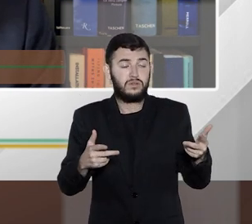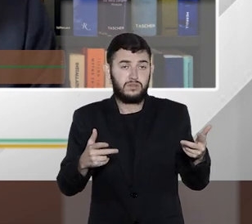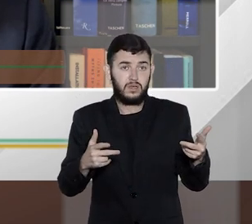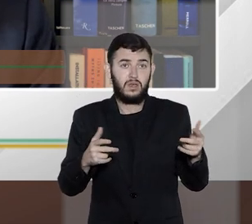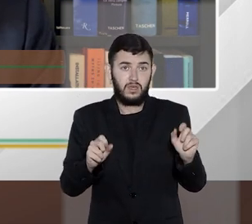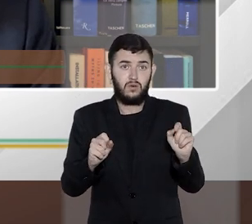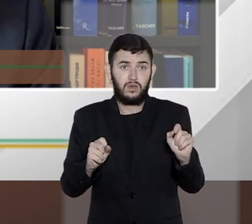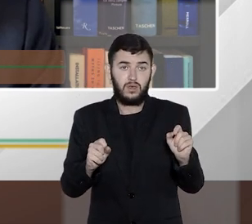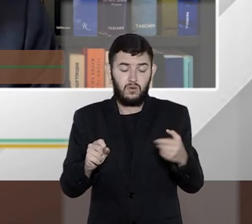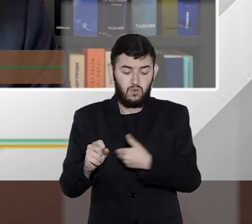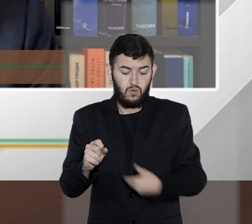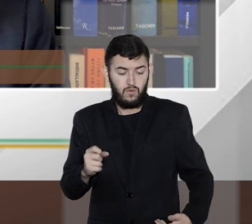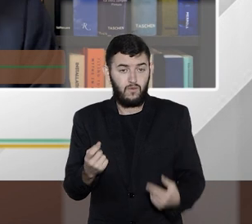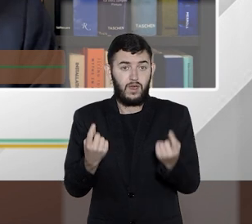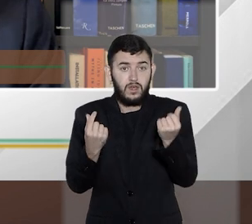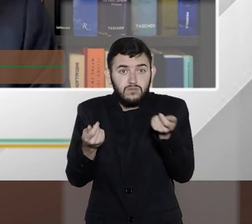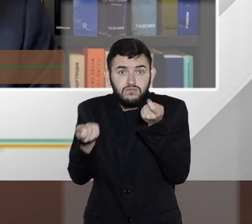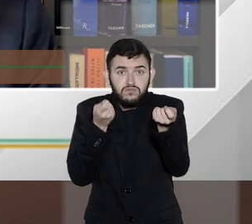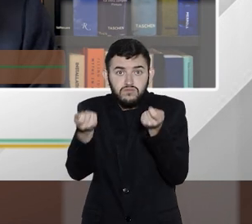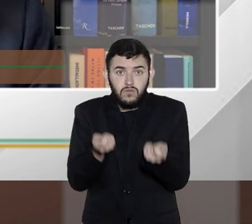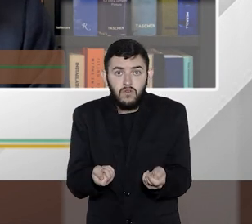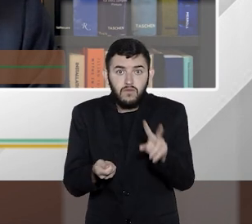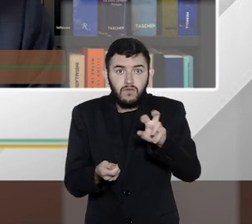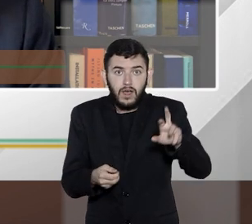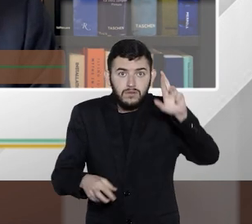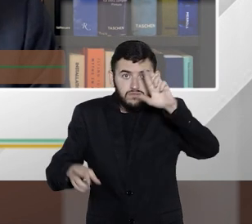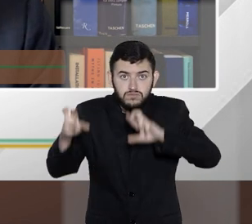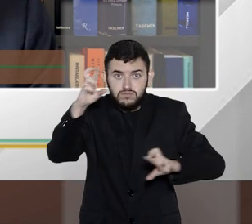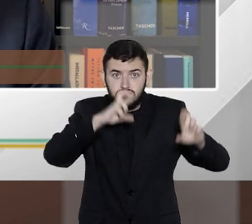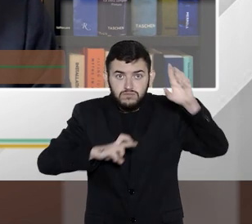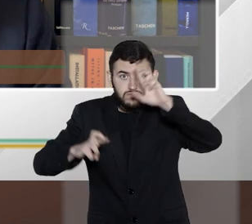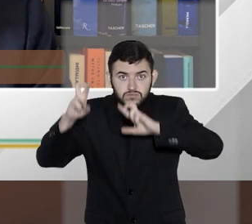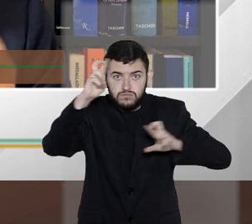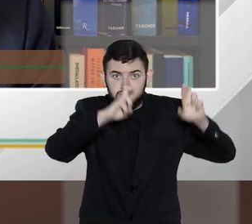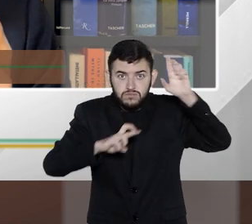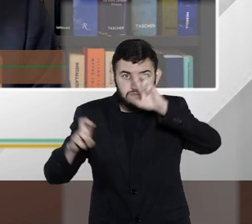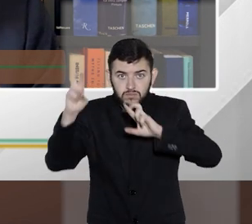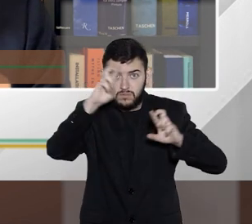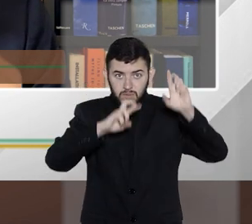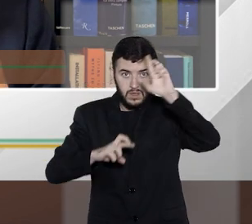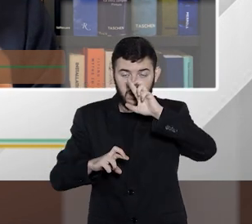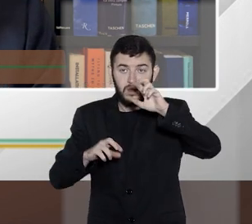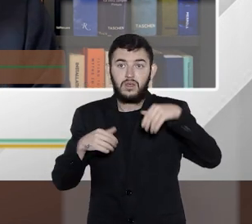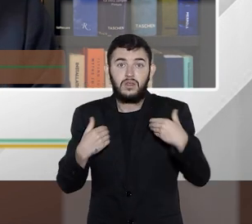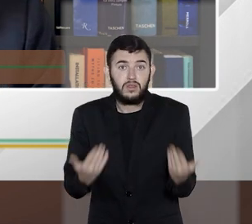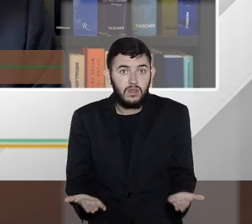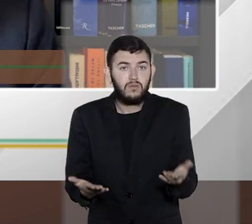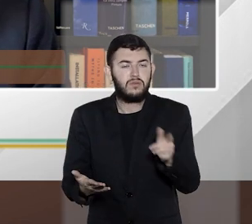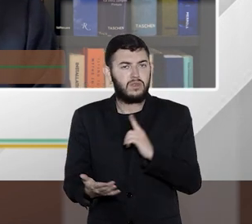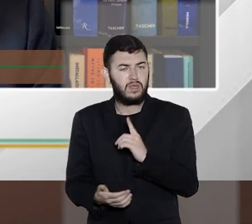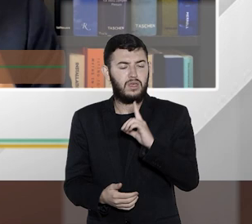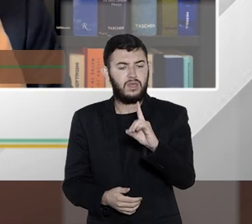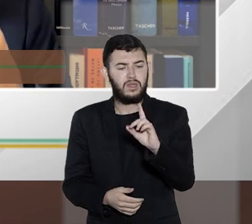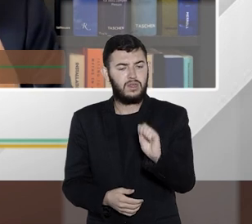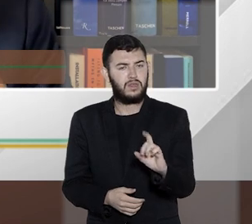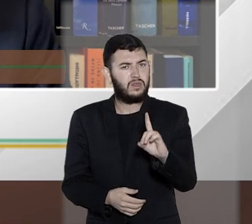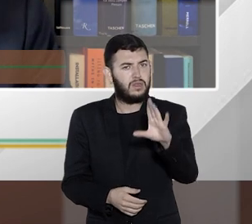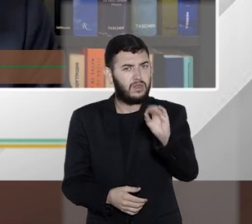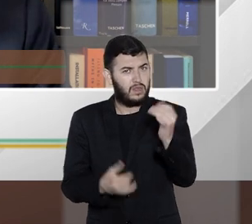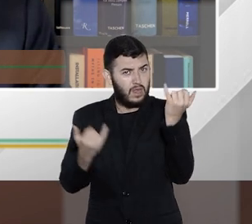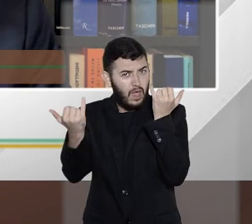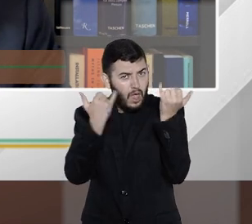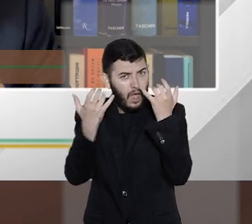autoridades fazendárias. Então, veja aí que tem uma miríade de situações, uma miríade de dados que são, de fato, tratados